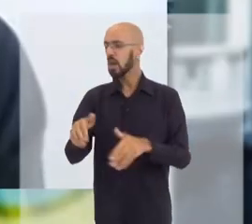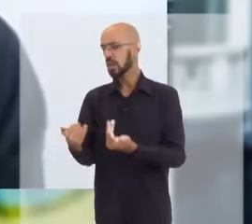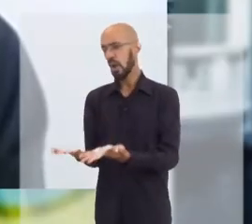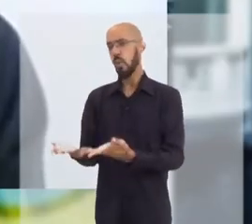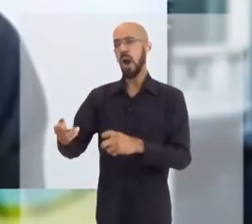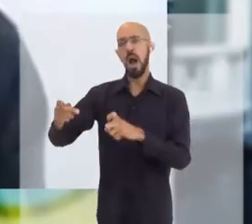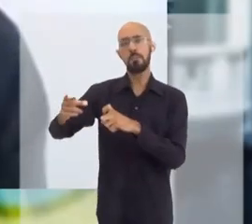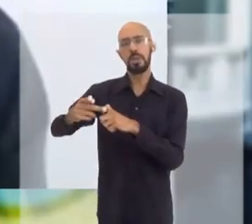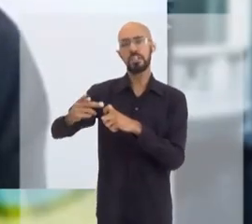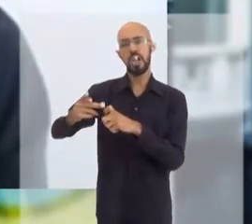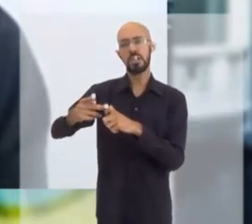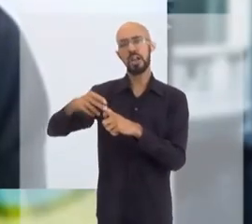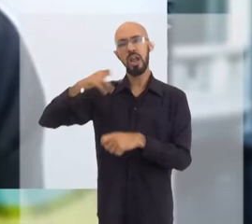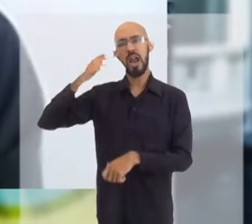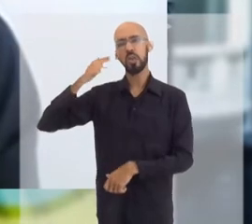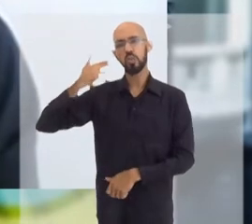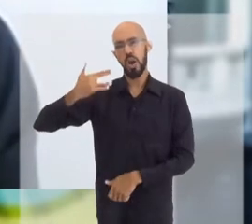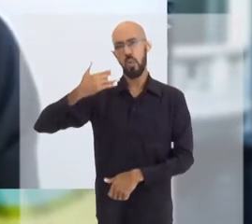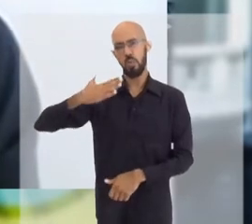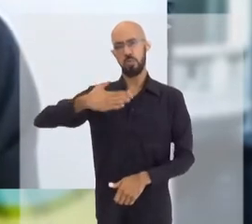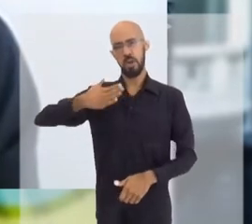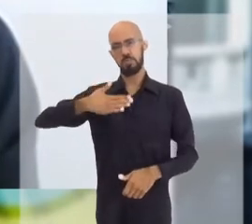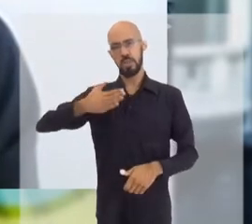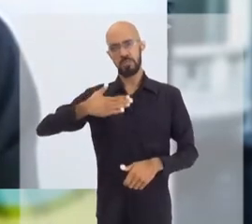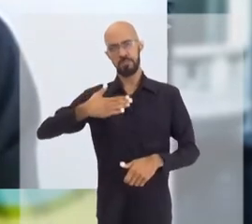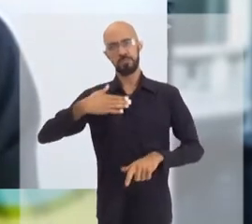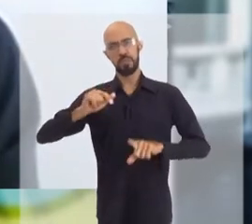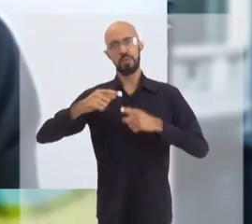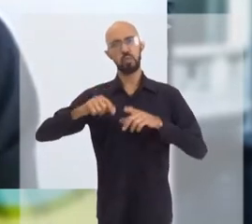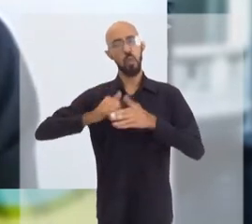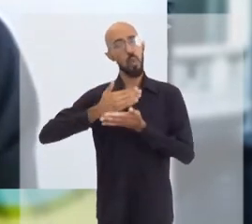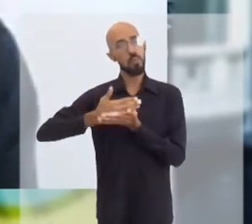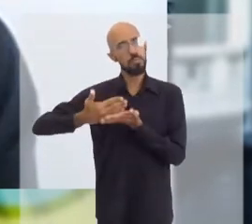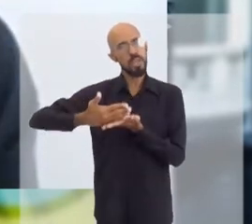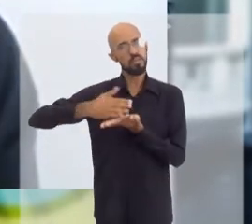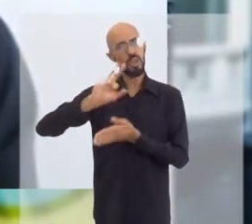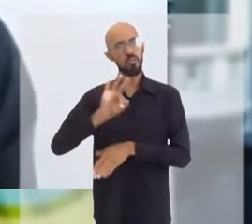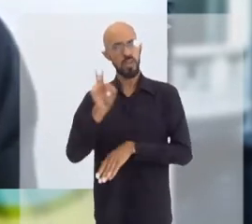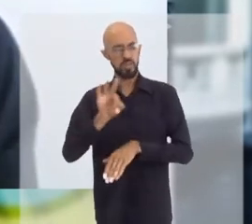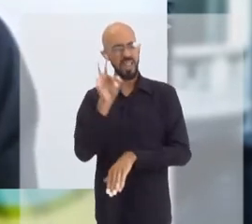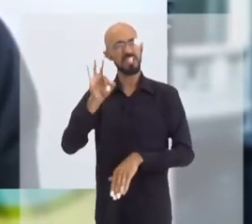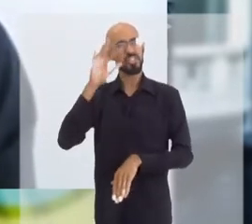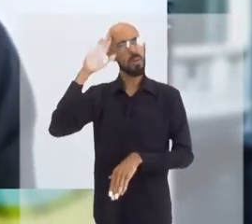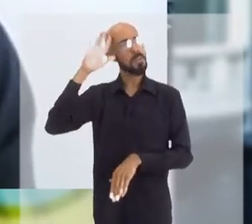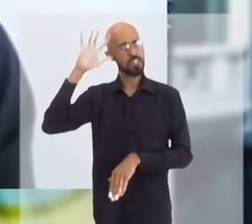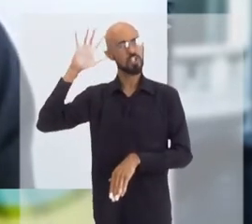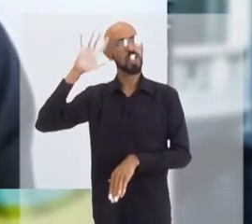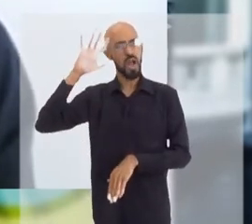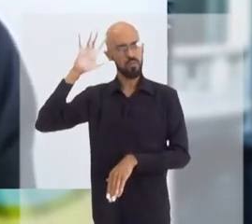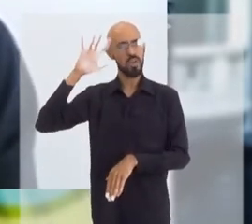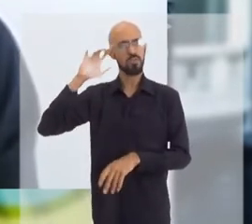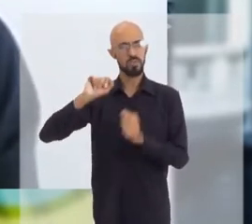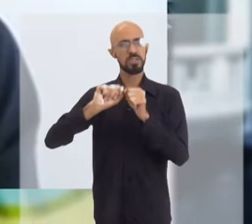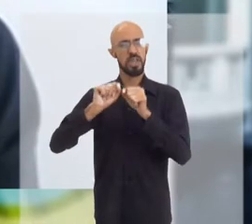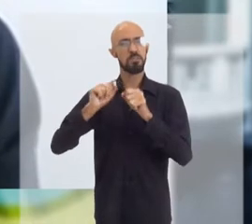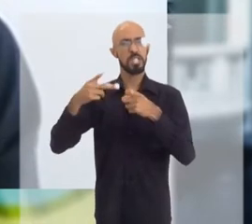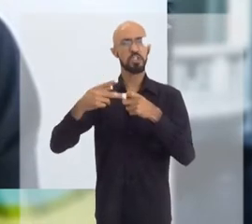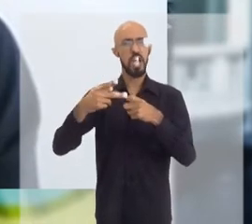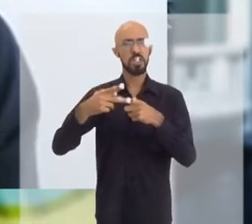é natural. Na minha formação, desde o começo da faculdade, eu já imaginava fazer pediatria,